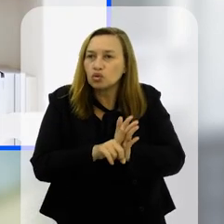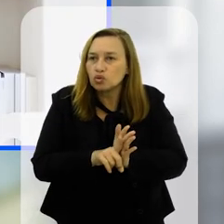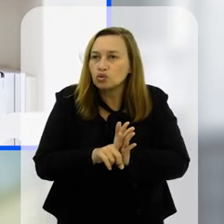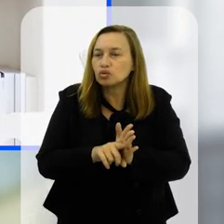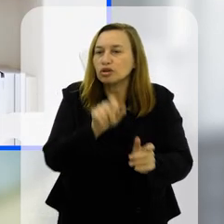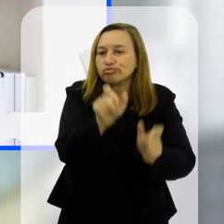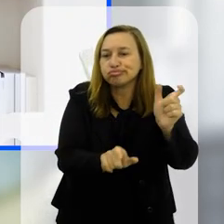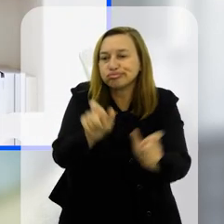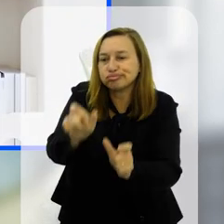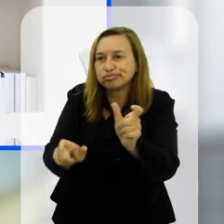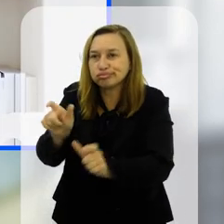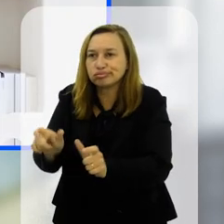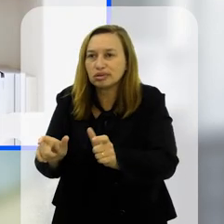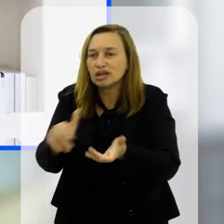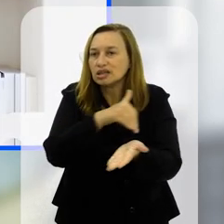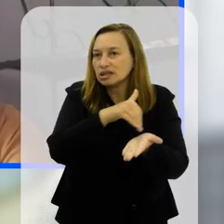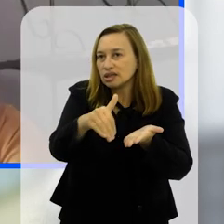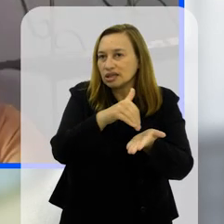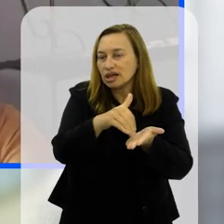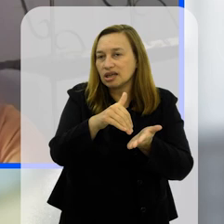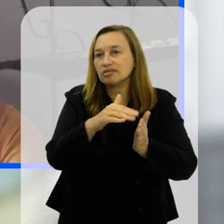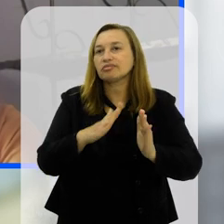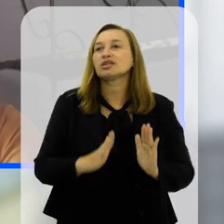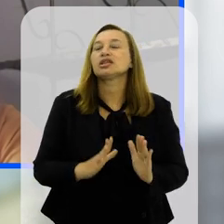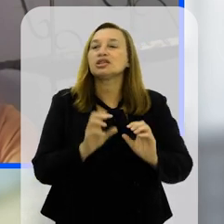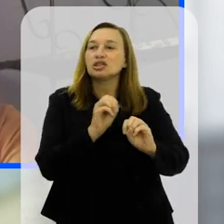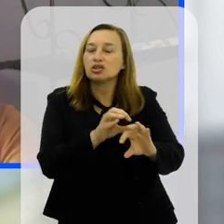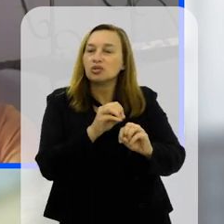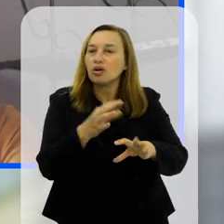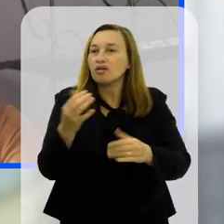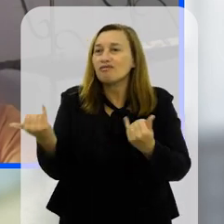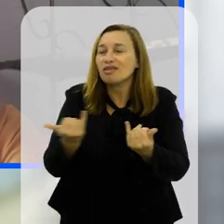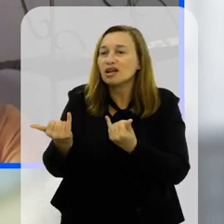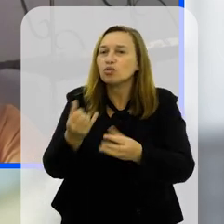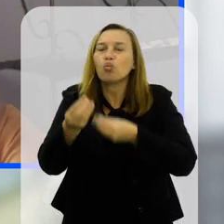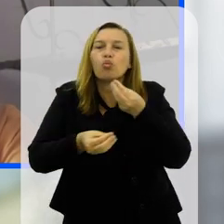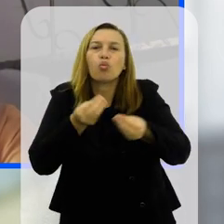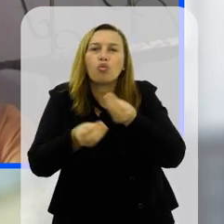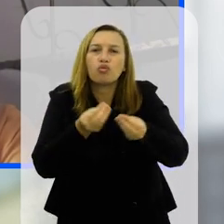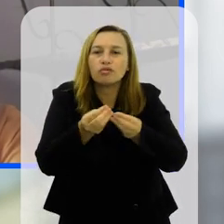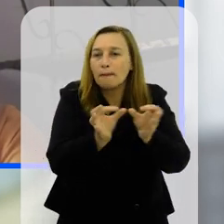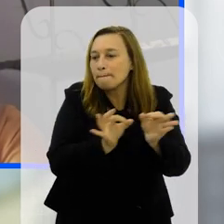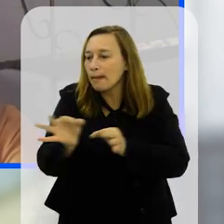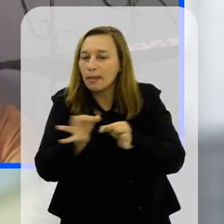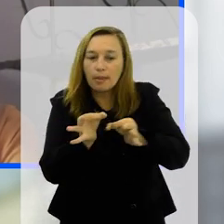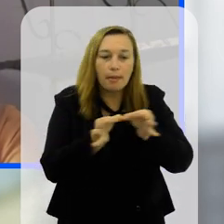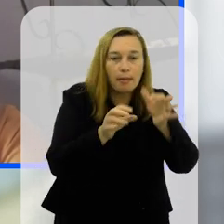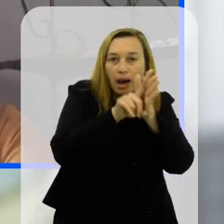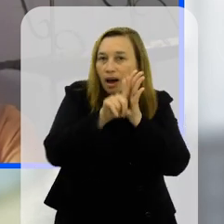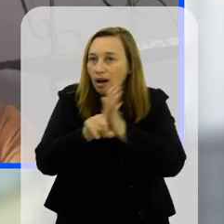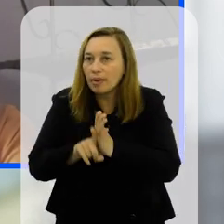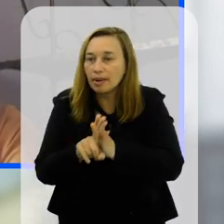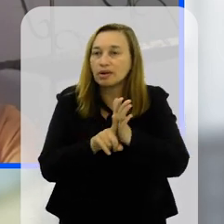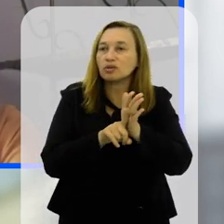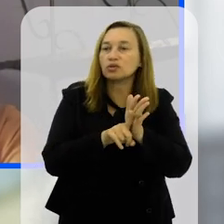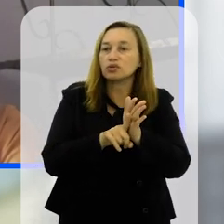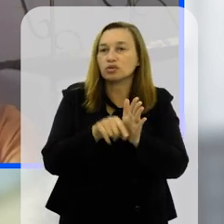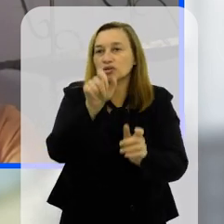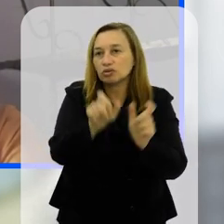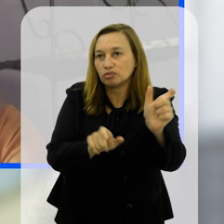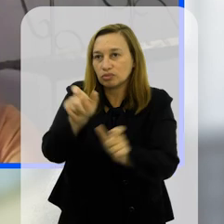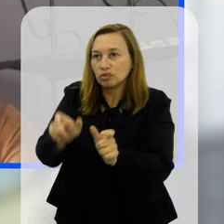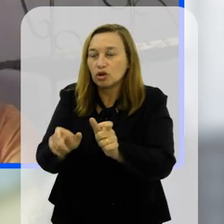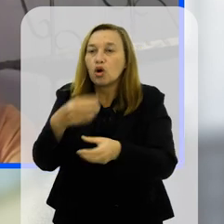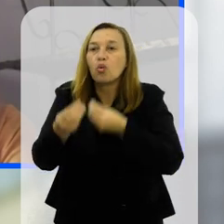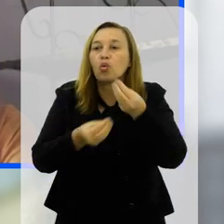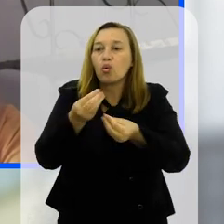pública aí foi realizada pela Secretaria de Educação queria que você falasse pra gente como que foram feitas essas pesquisas, essa consulta pública